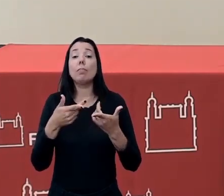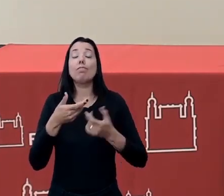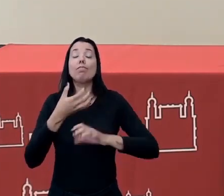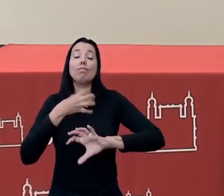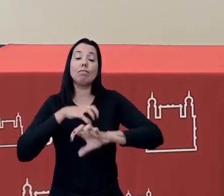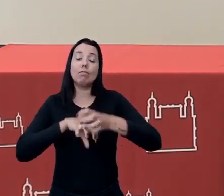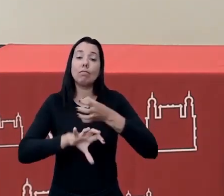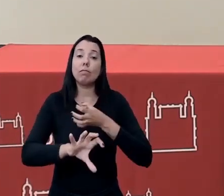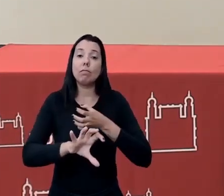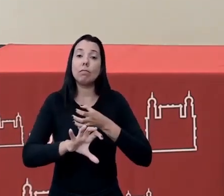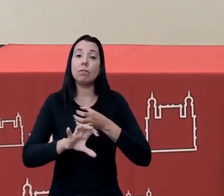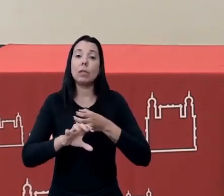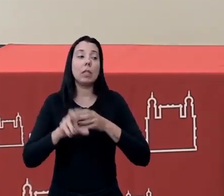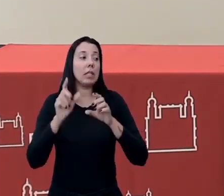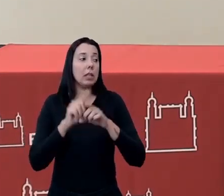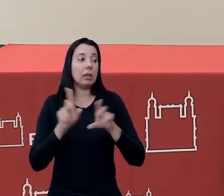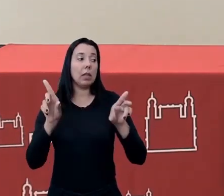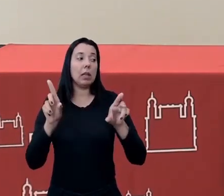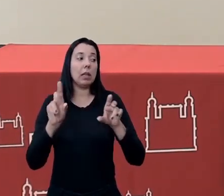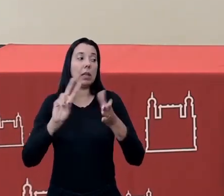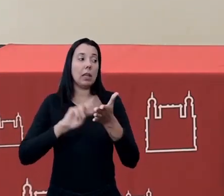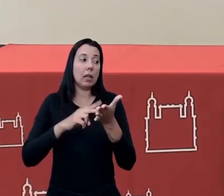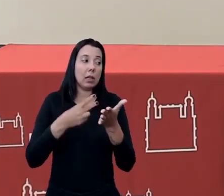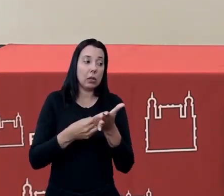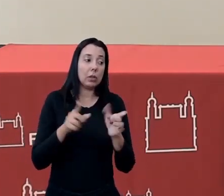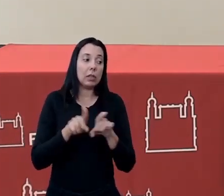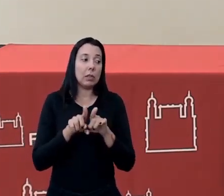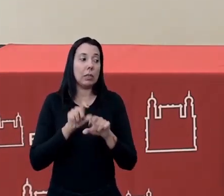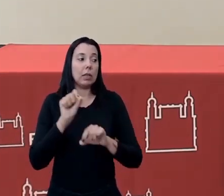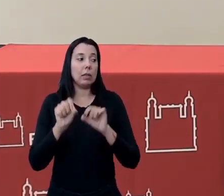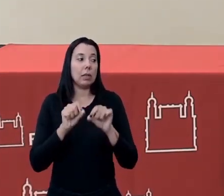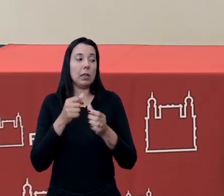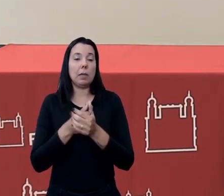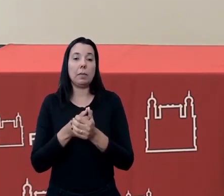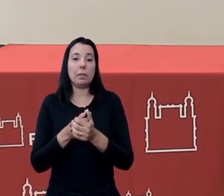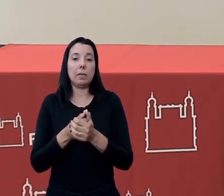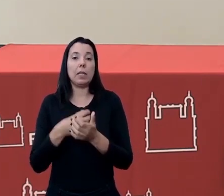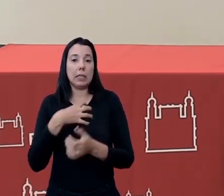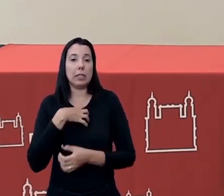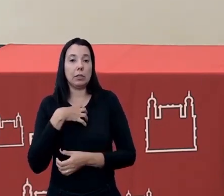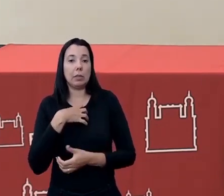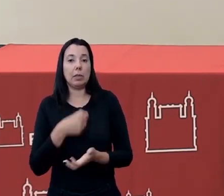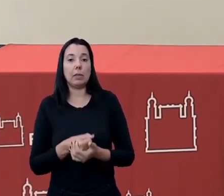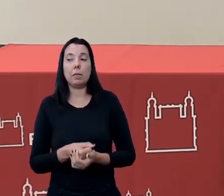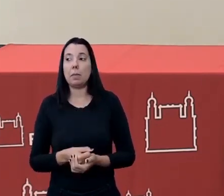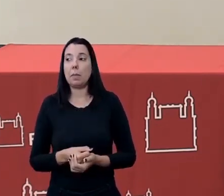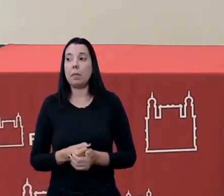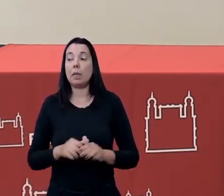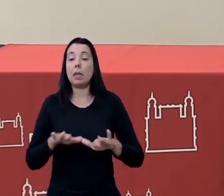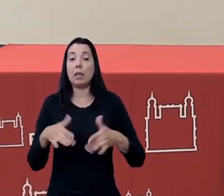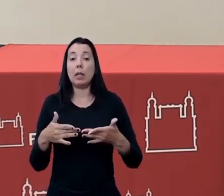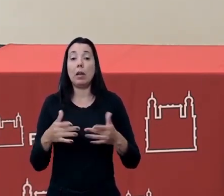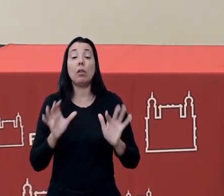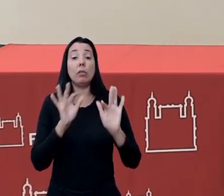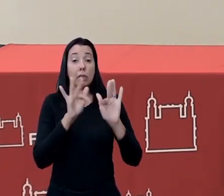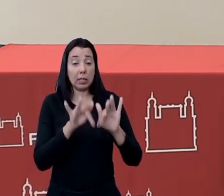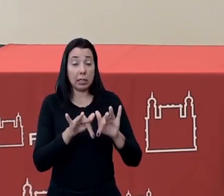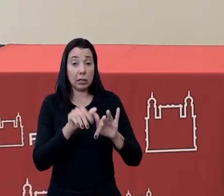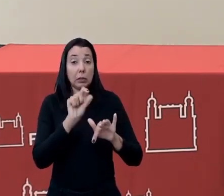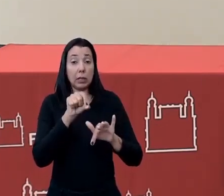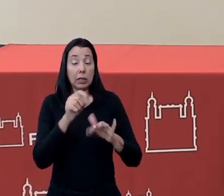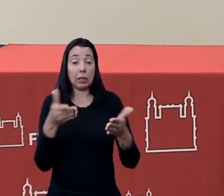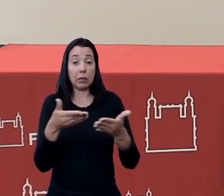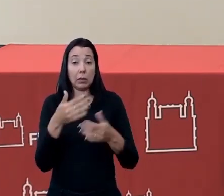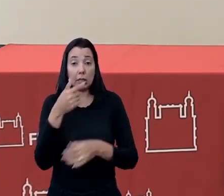e essa frase traduz bastante esse sentimento então eu finalizo aqui